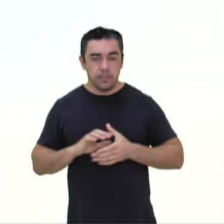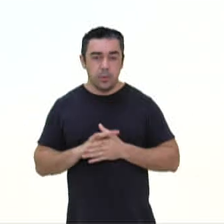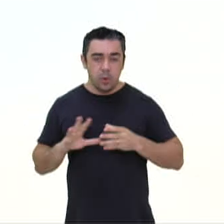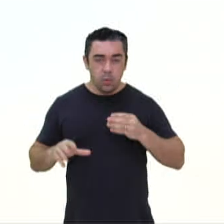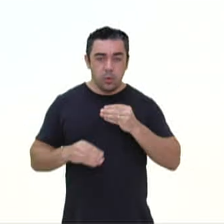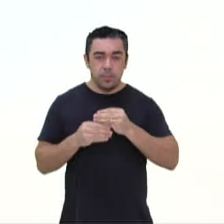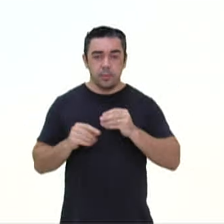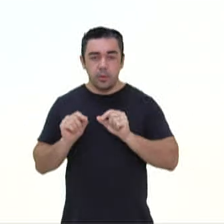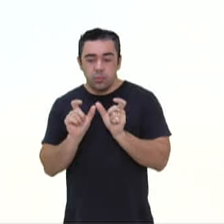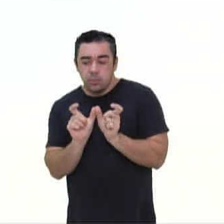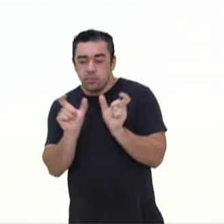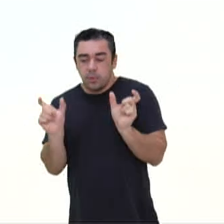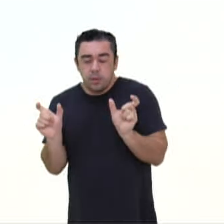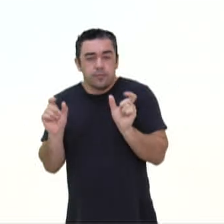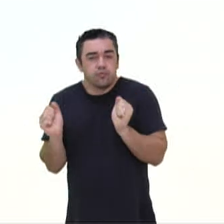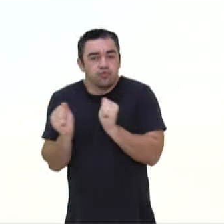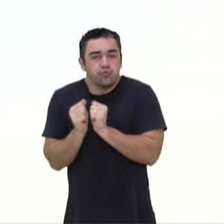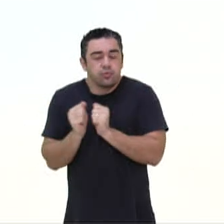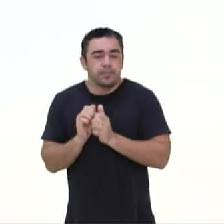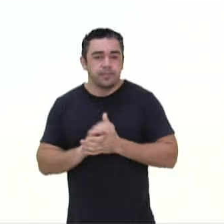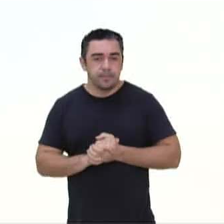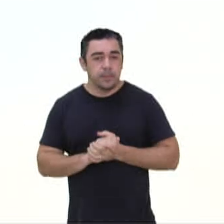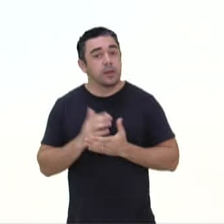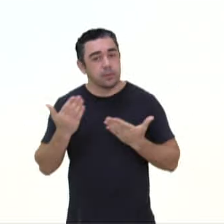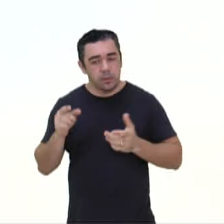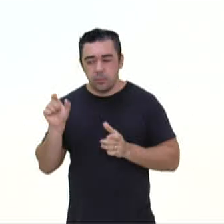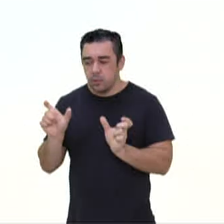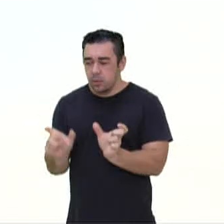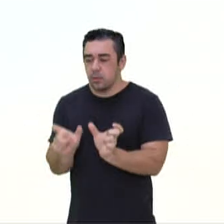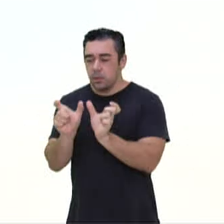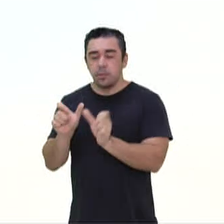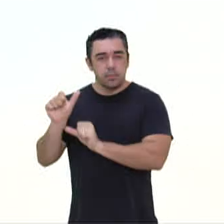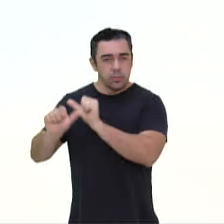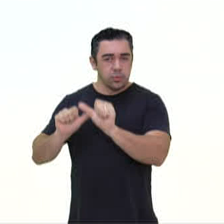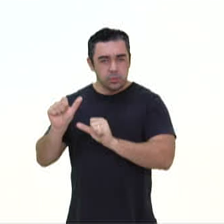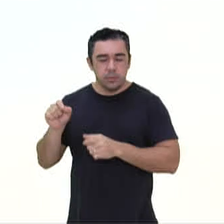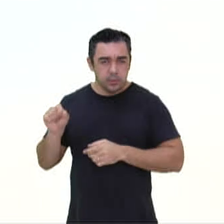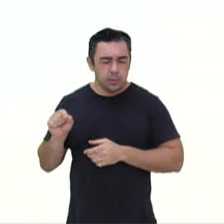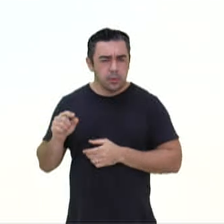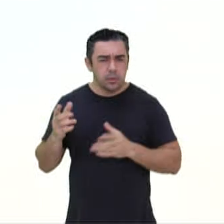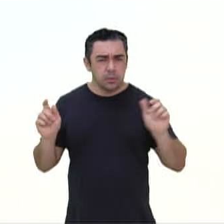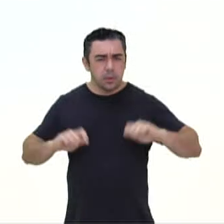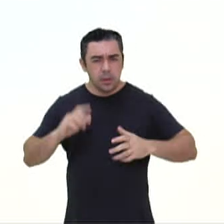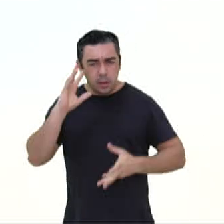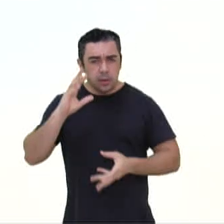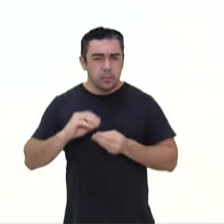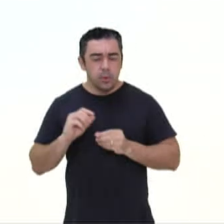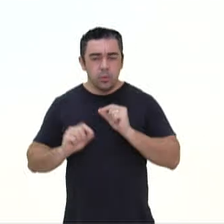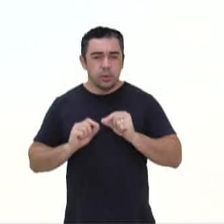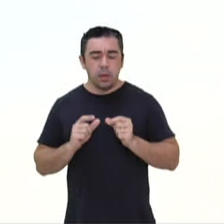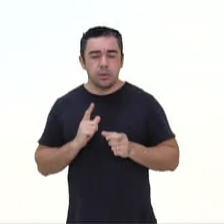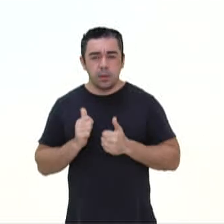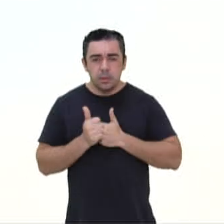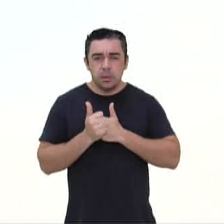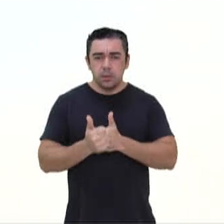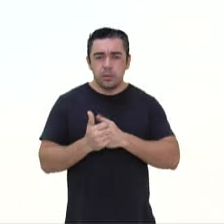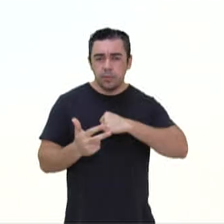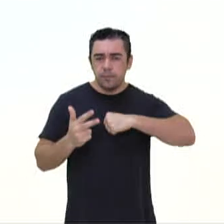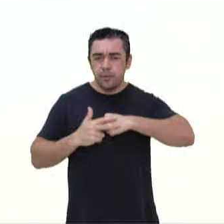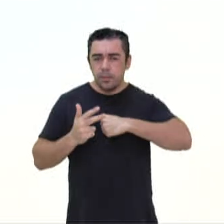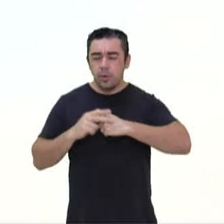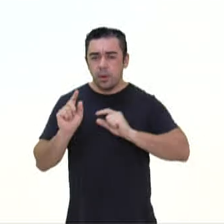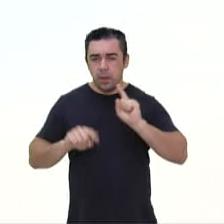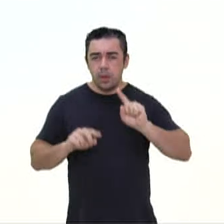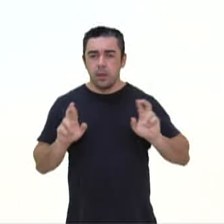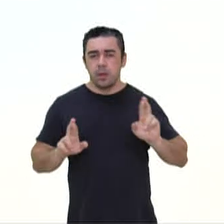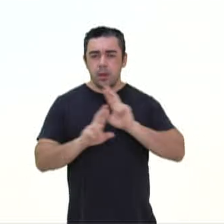o termo regido. Logo, é o que será flexionado. Então, podemos entender por regência verbal a relação que o